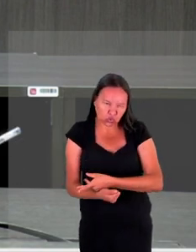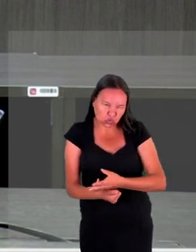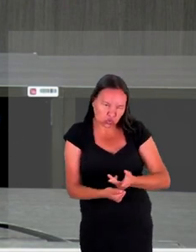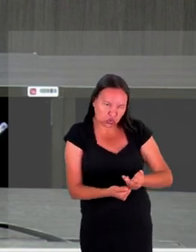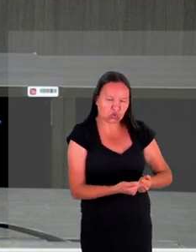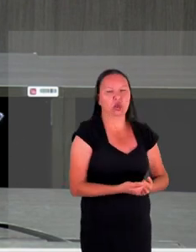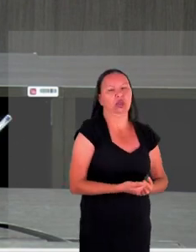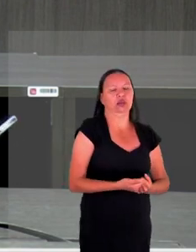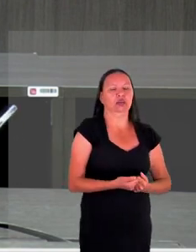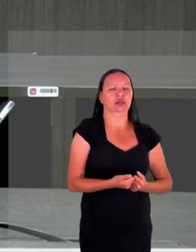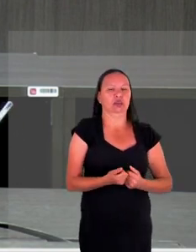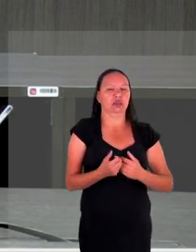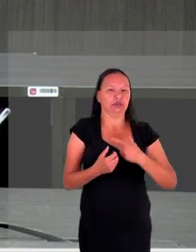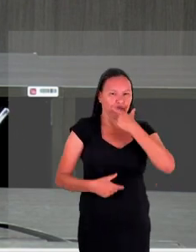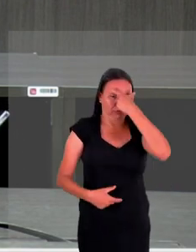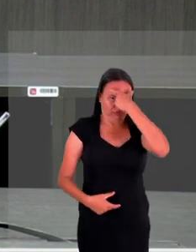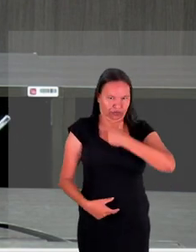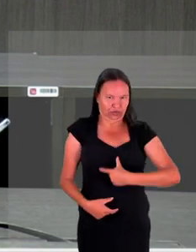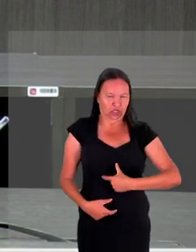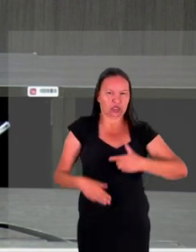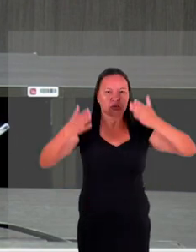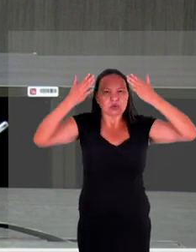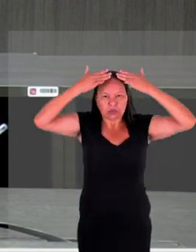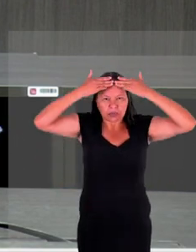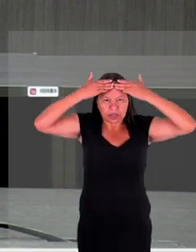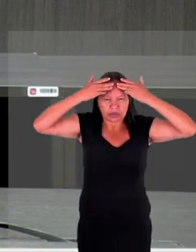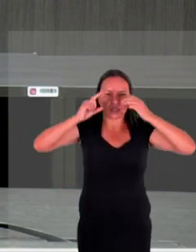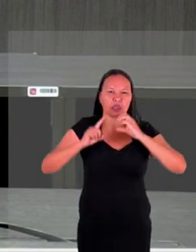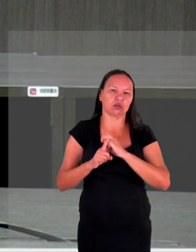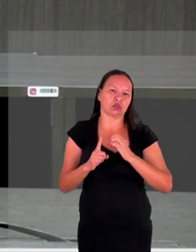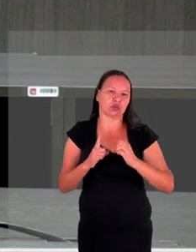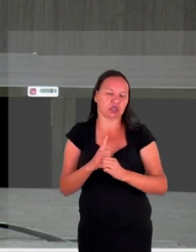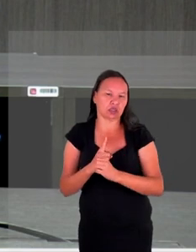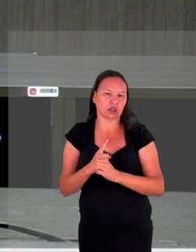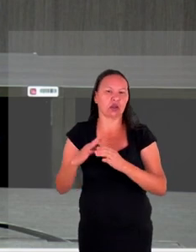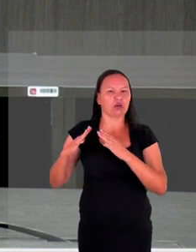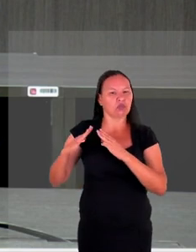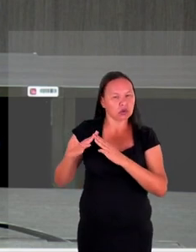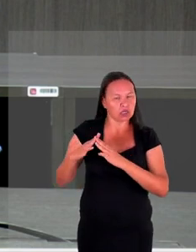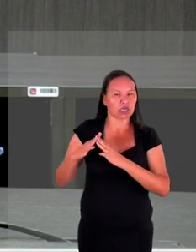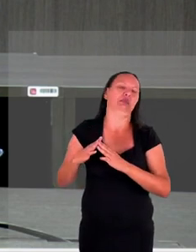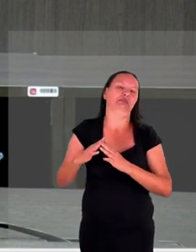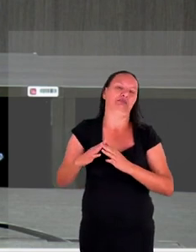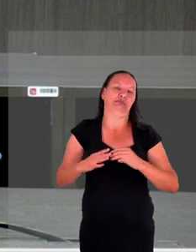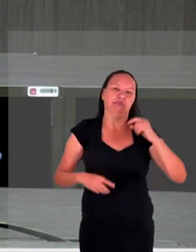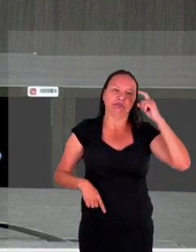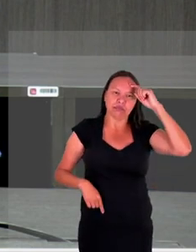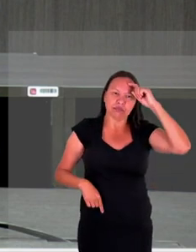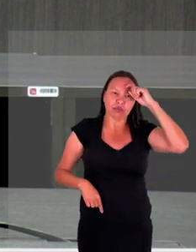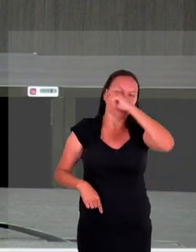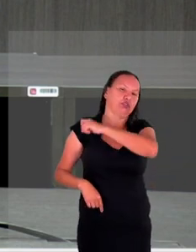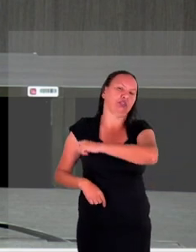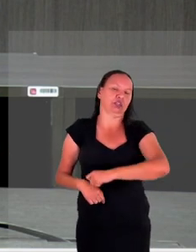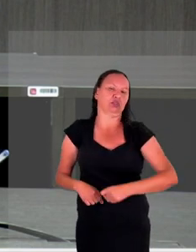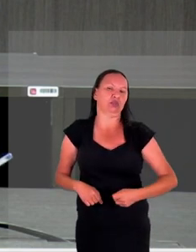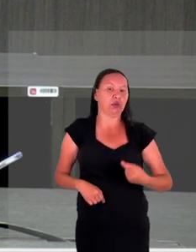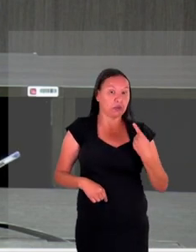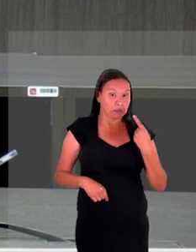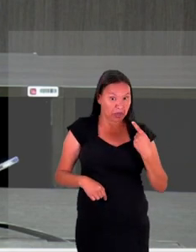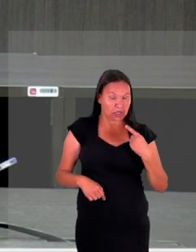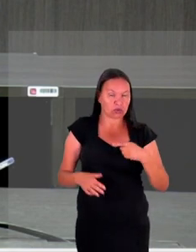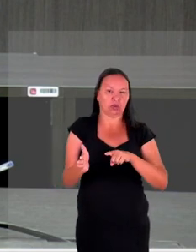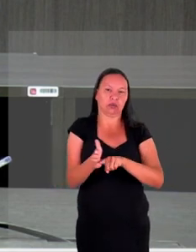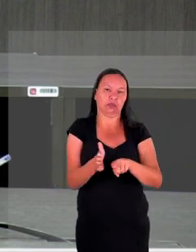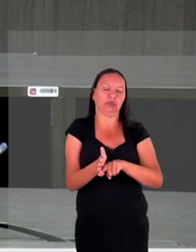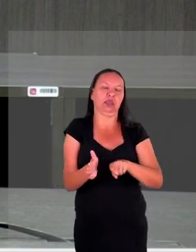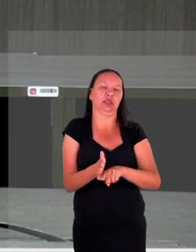esse aspecto psicológico pode atingir de outras formas bem graves também nós temos mais uma pergunta vou passar a palavra